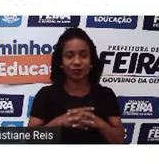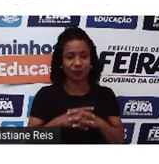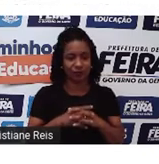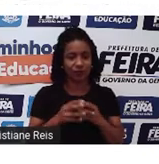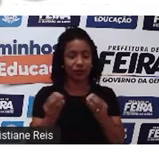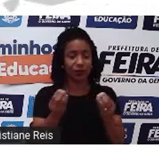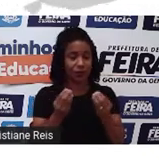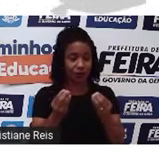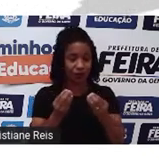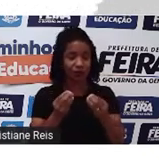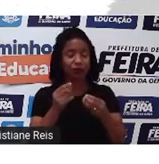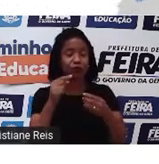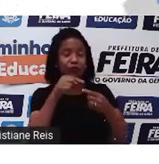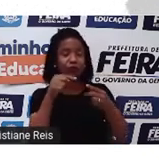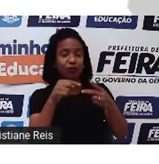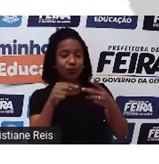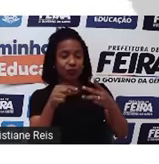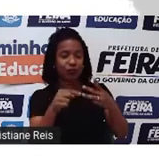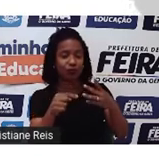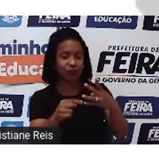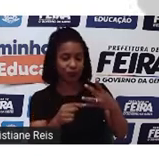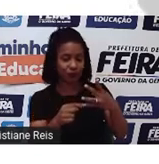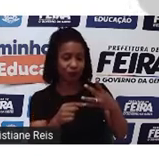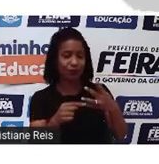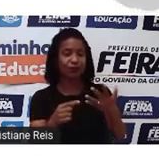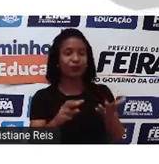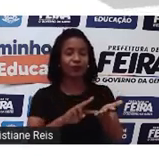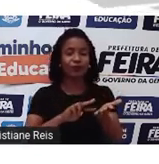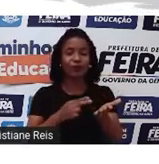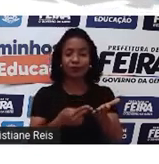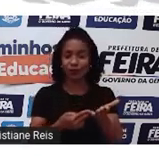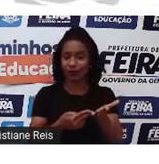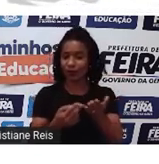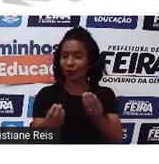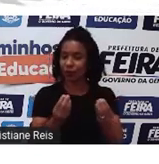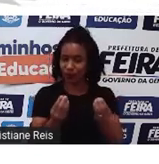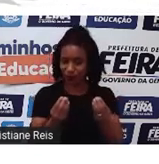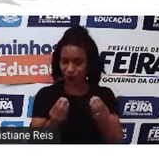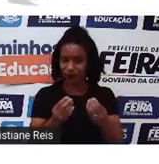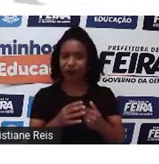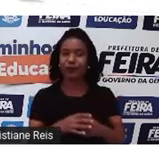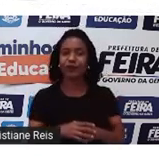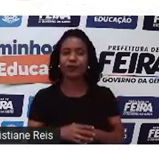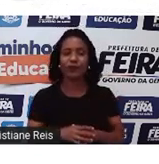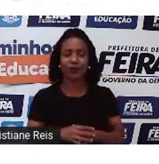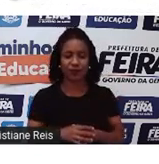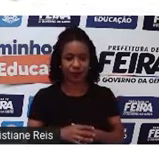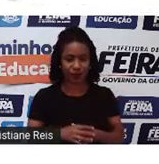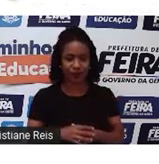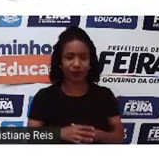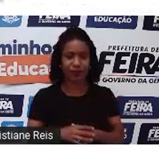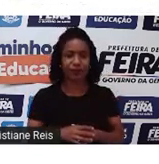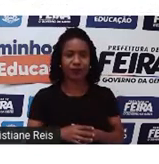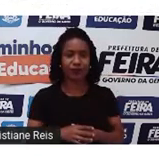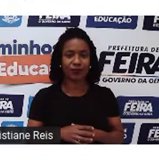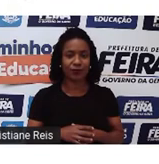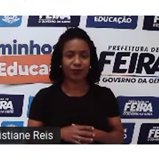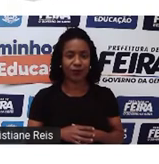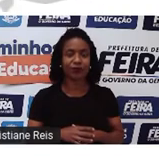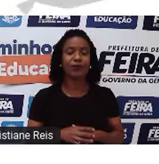cyberbullying, encryption ou step verification. Então, neste caso, phishing.